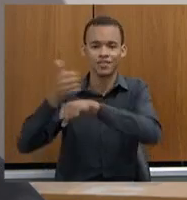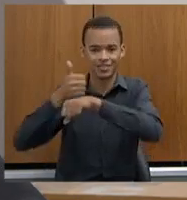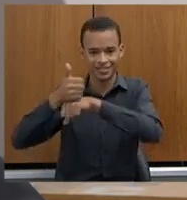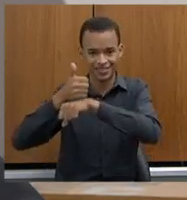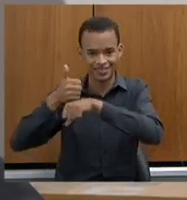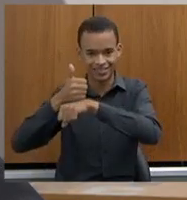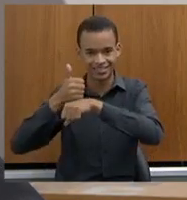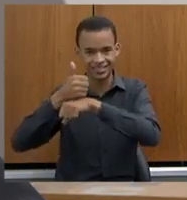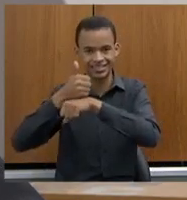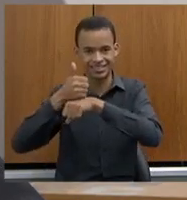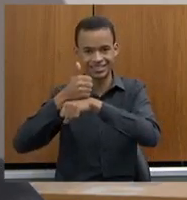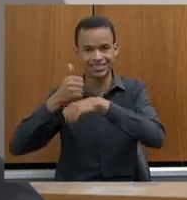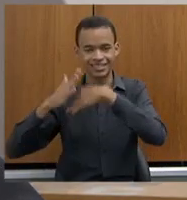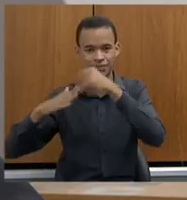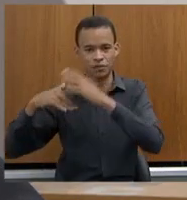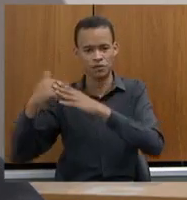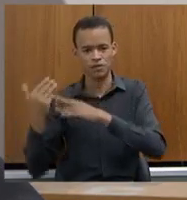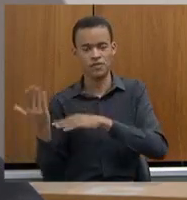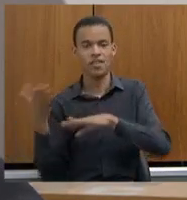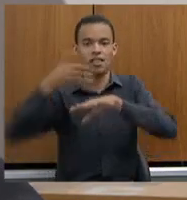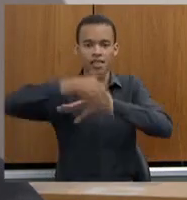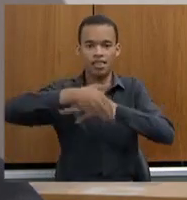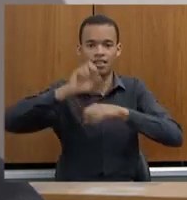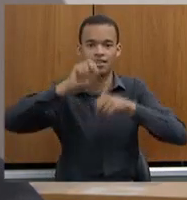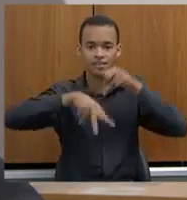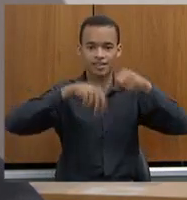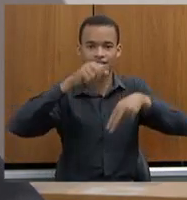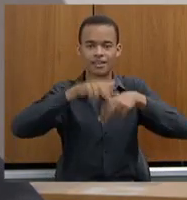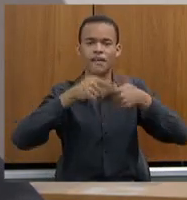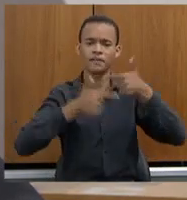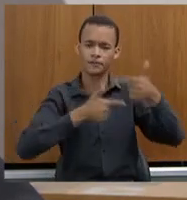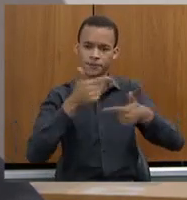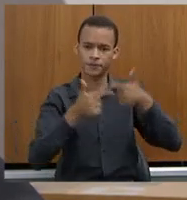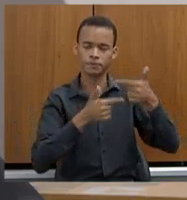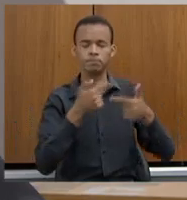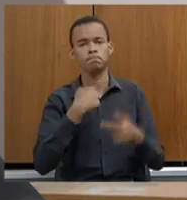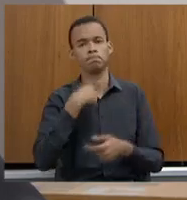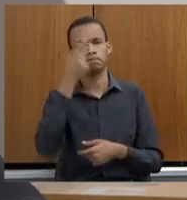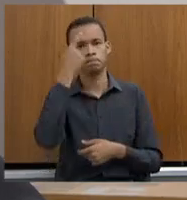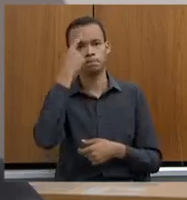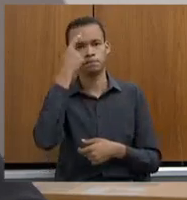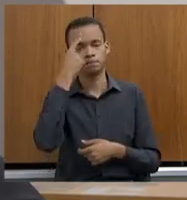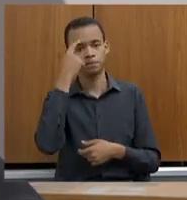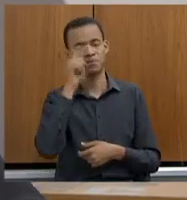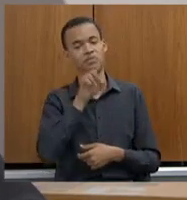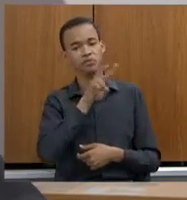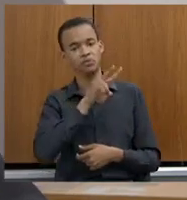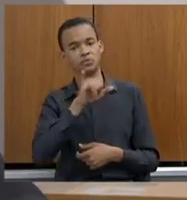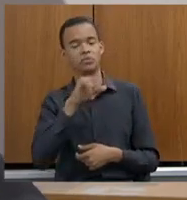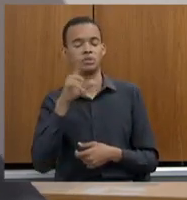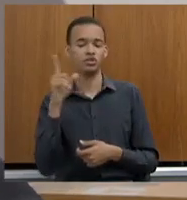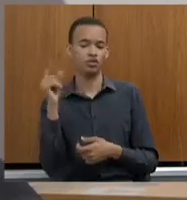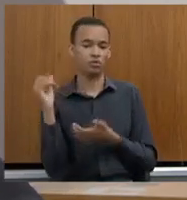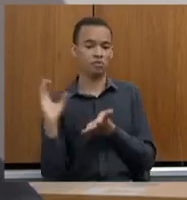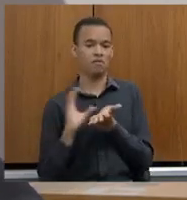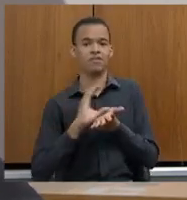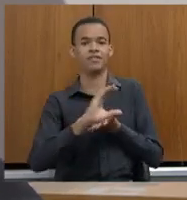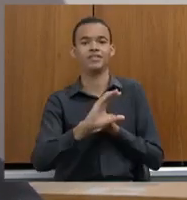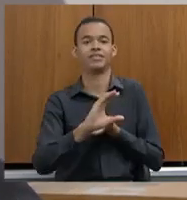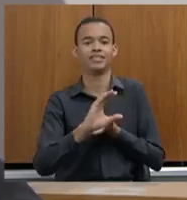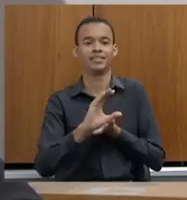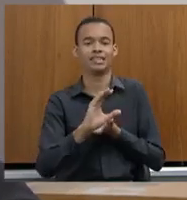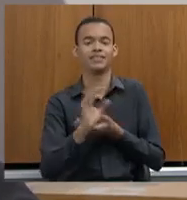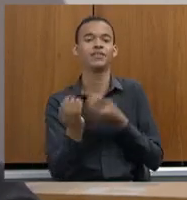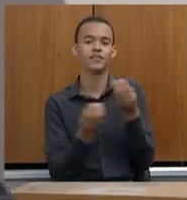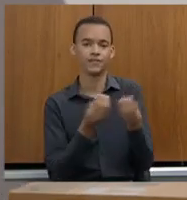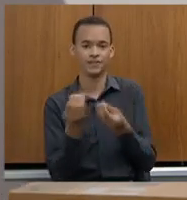cincão, se vai ter alguma verba para quem fez, não é? Está aqui até agora sem almoçar, vamos ver se você vai